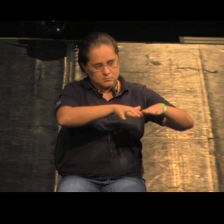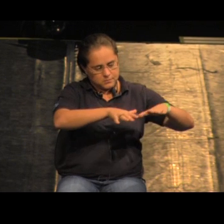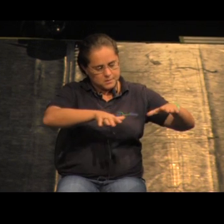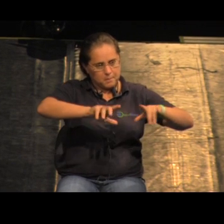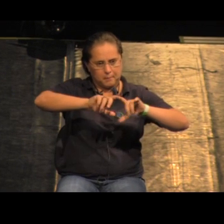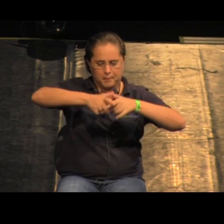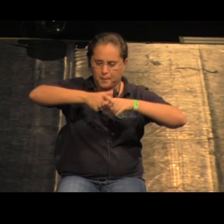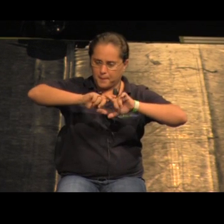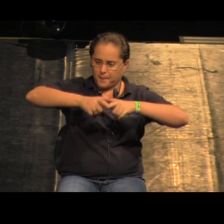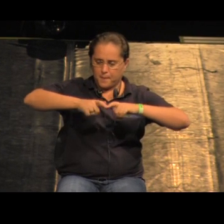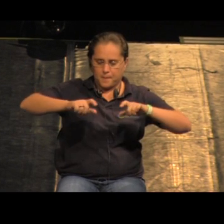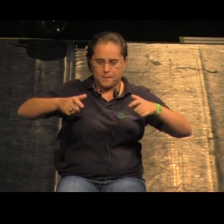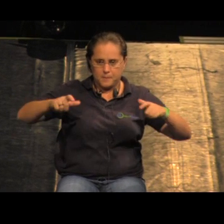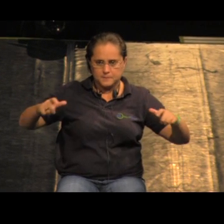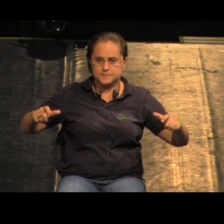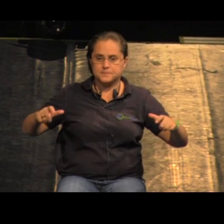rapidamente,